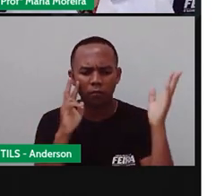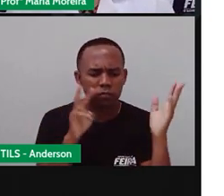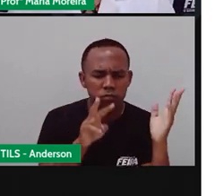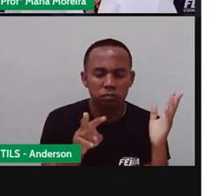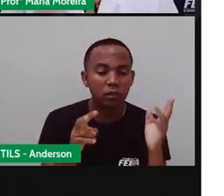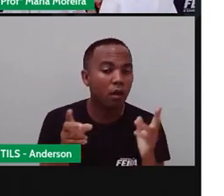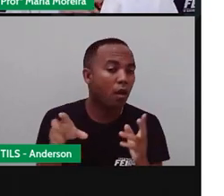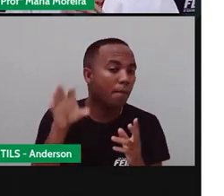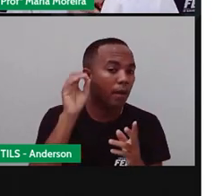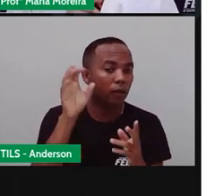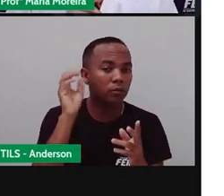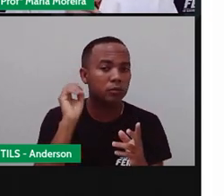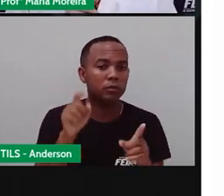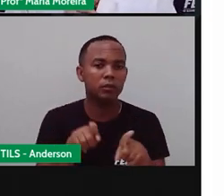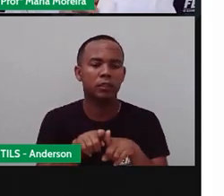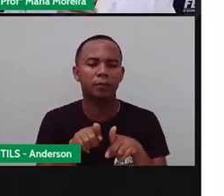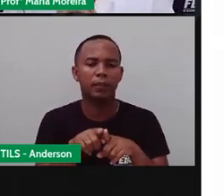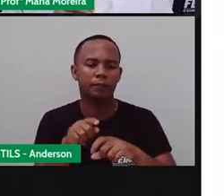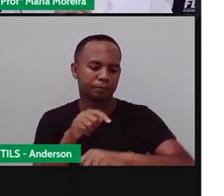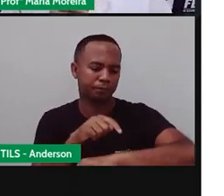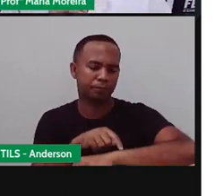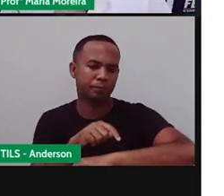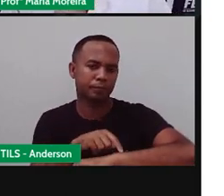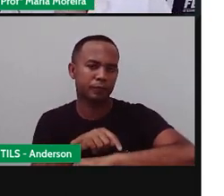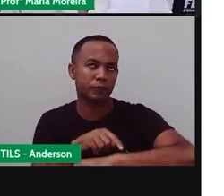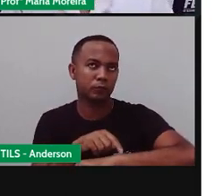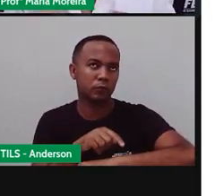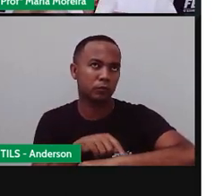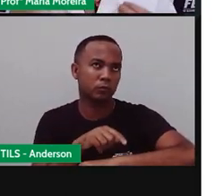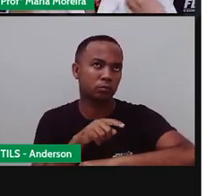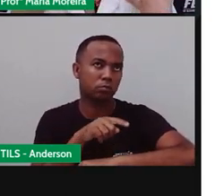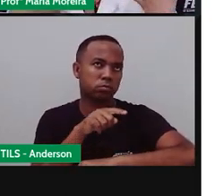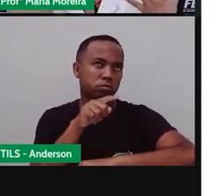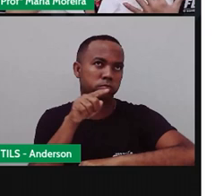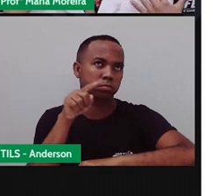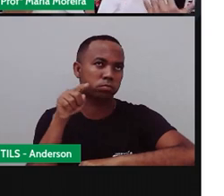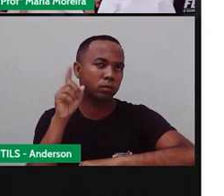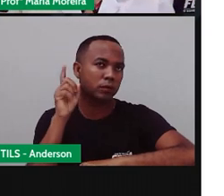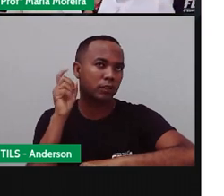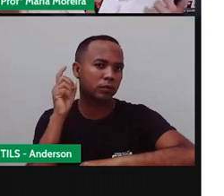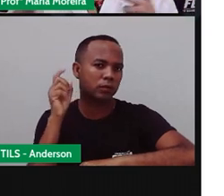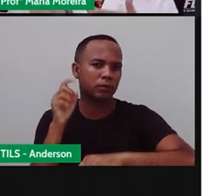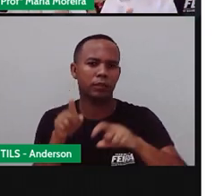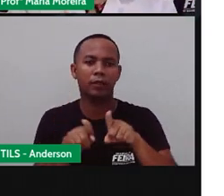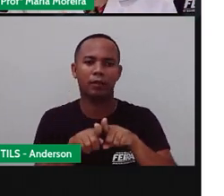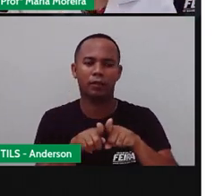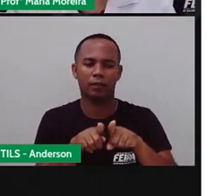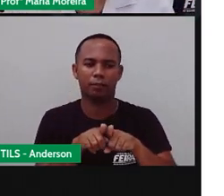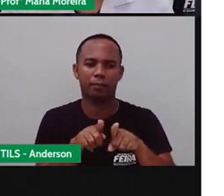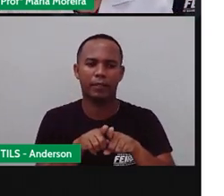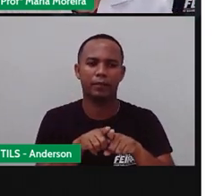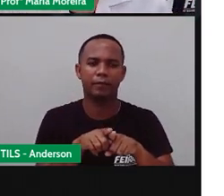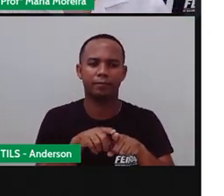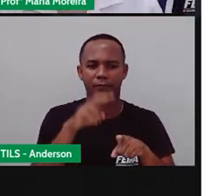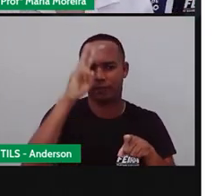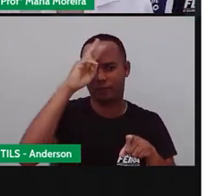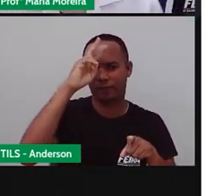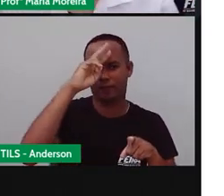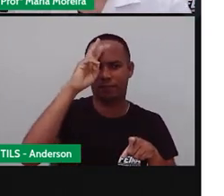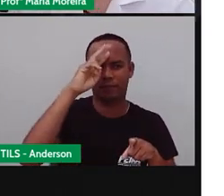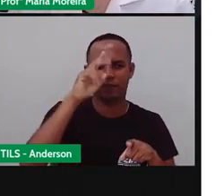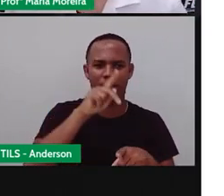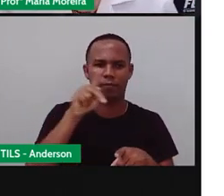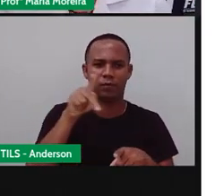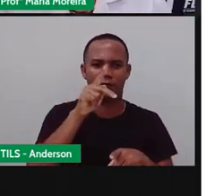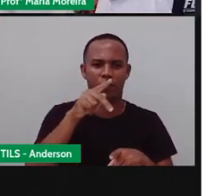na verdade, sobre o barulho do relógio, que é o tic-tac. Mas existe, inclusive, a pró em uma outra aula aqui, né,